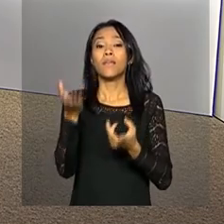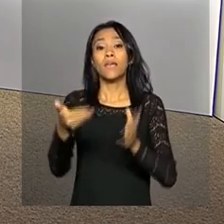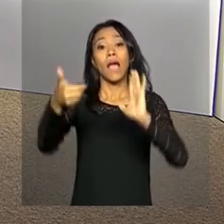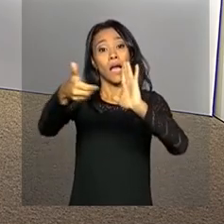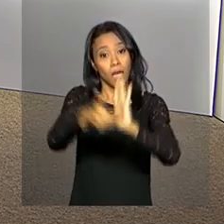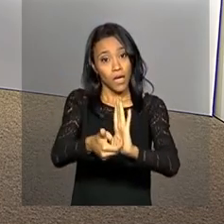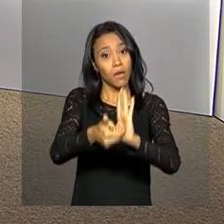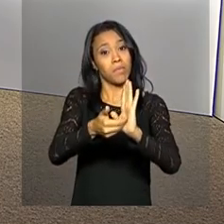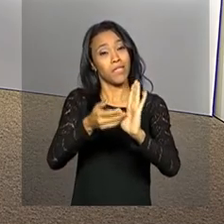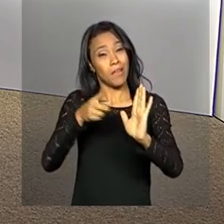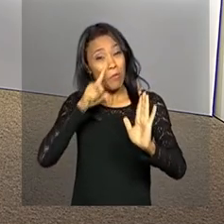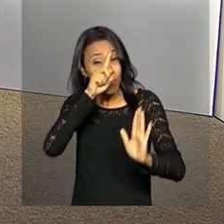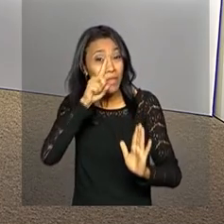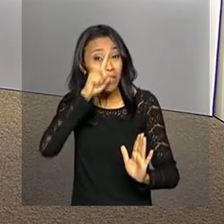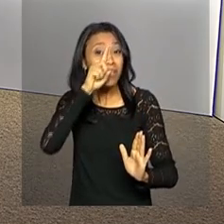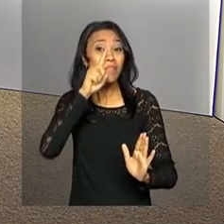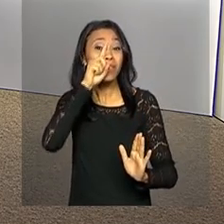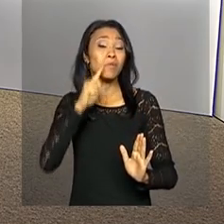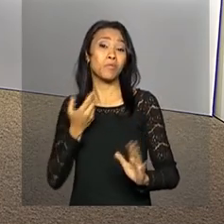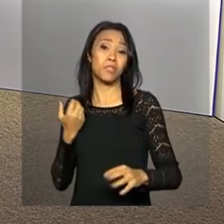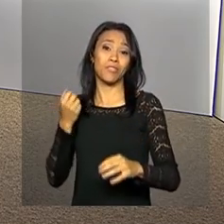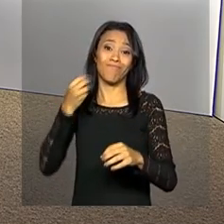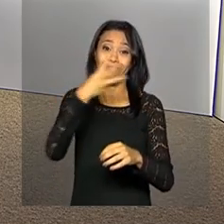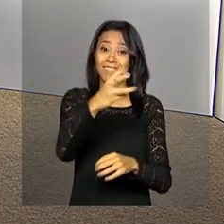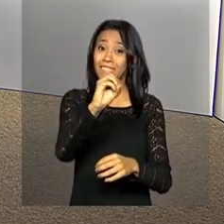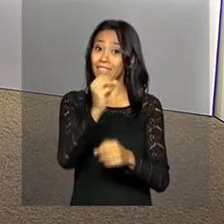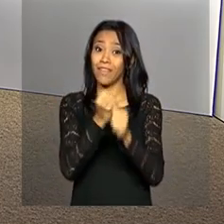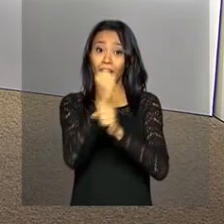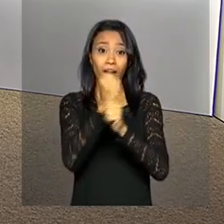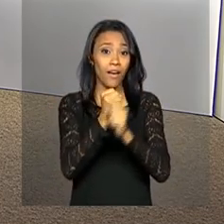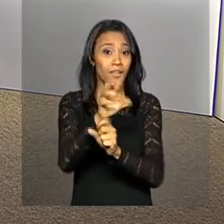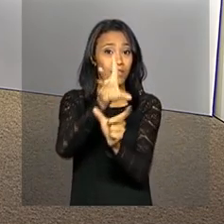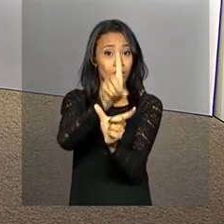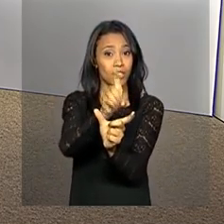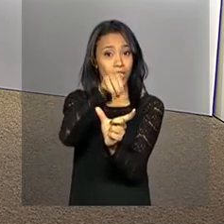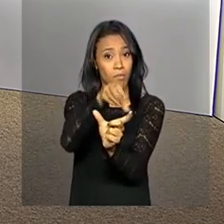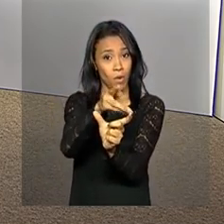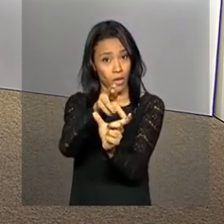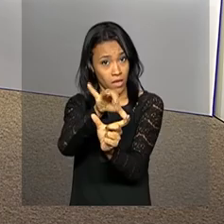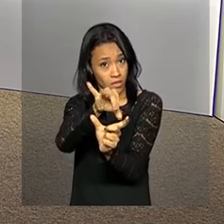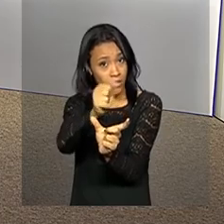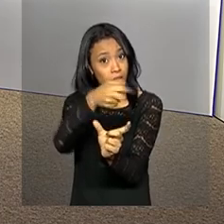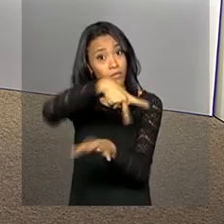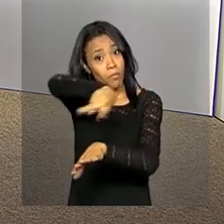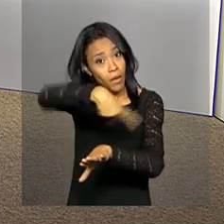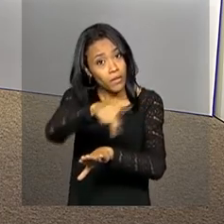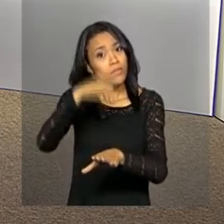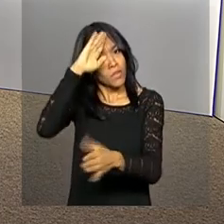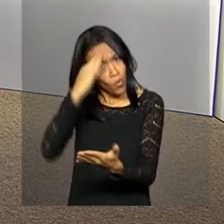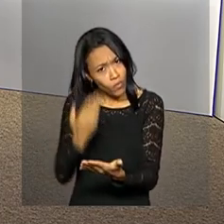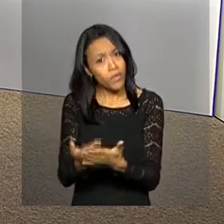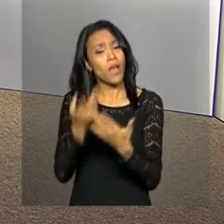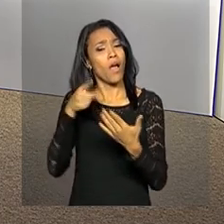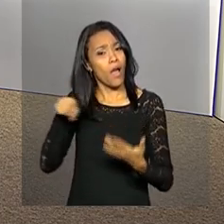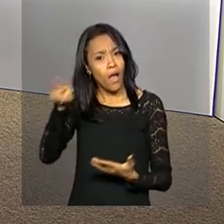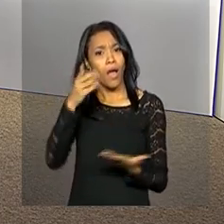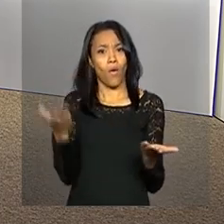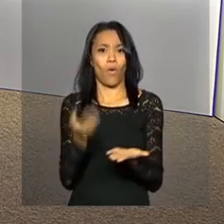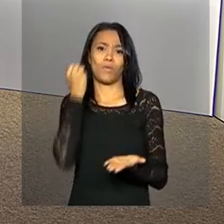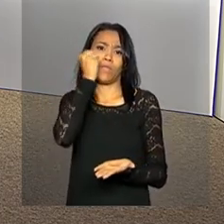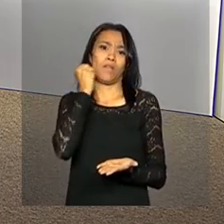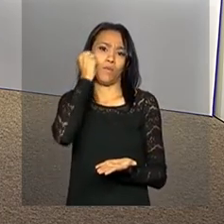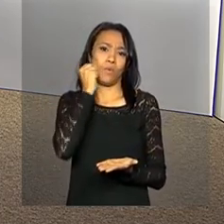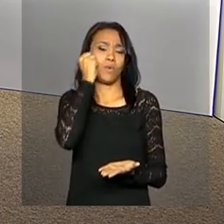ameaça interromper 30 anos de democracia no país. Ele disse ainda confiar nos senadores e esperar que